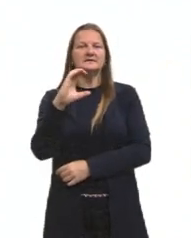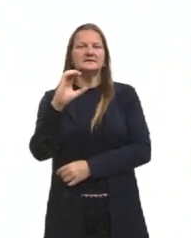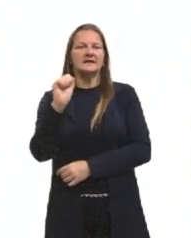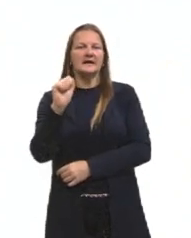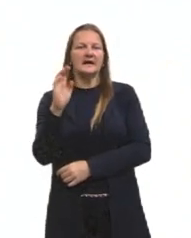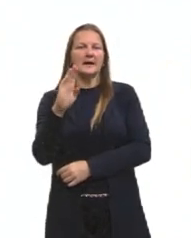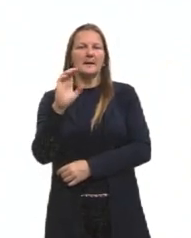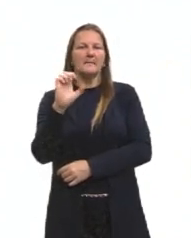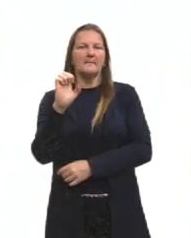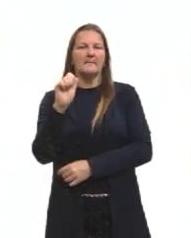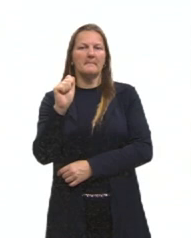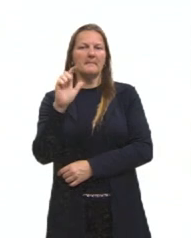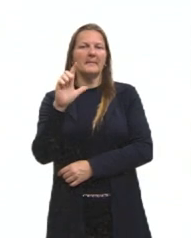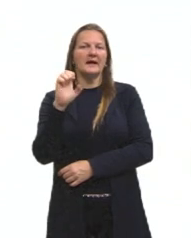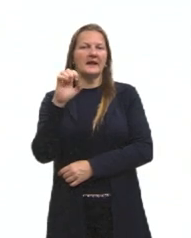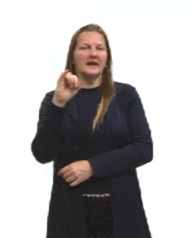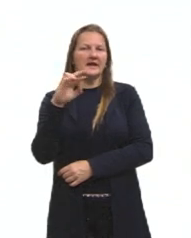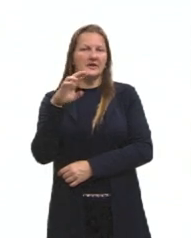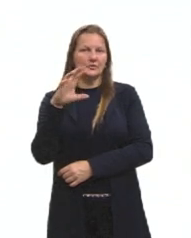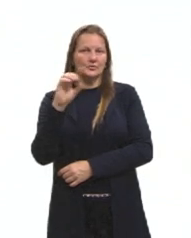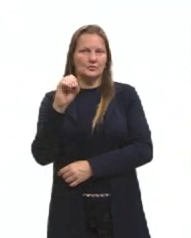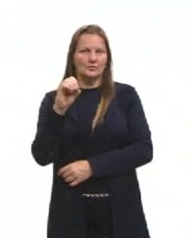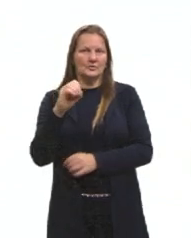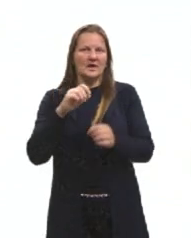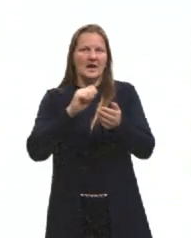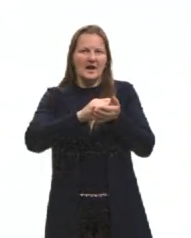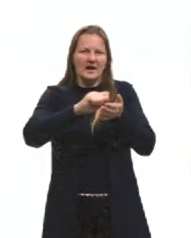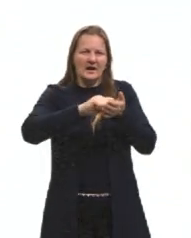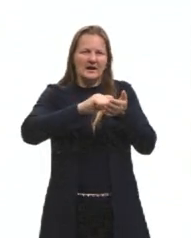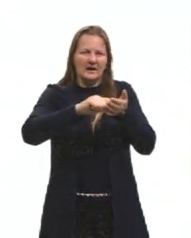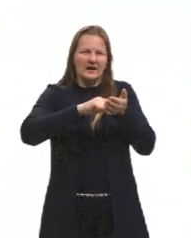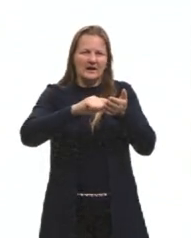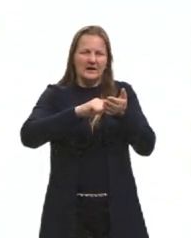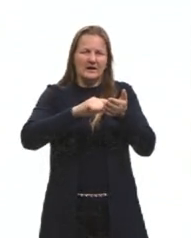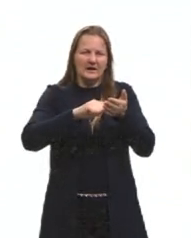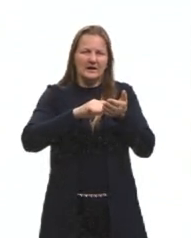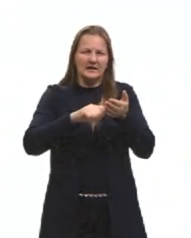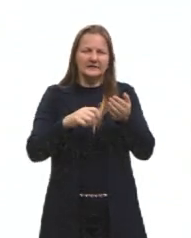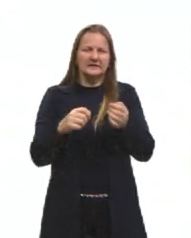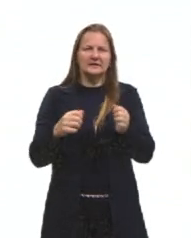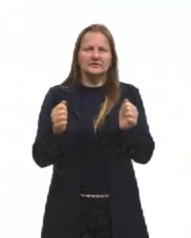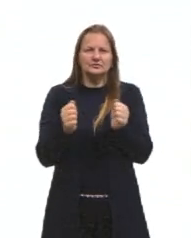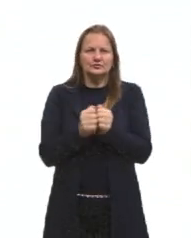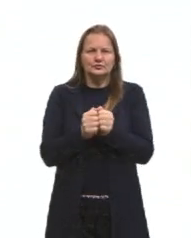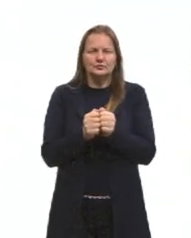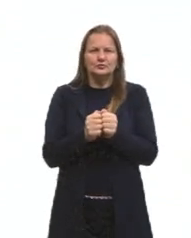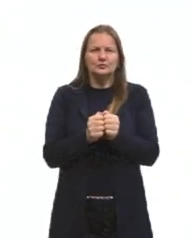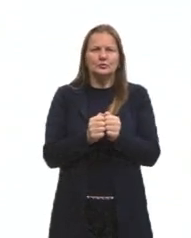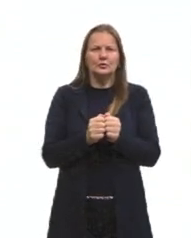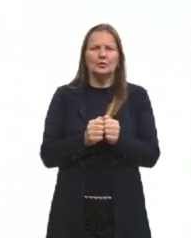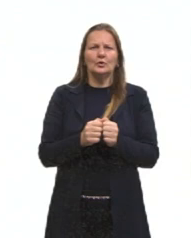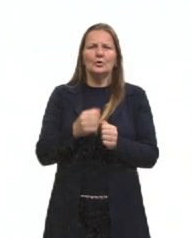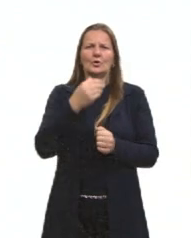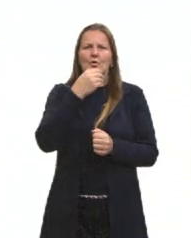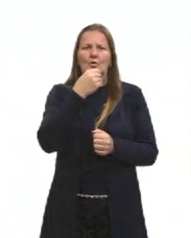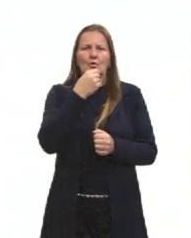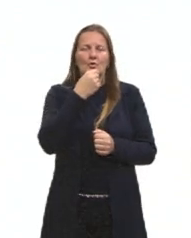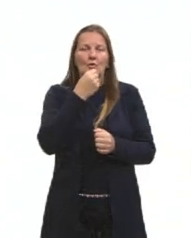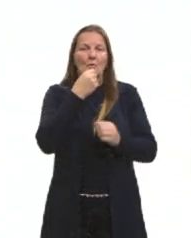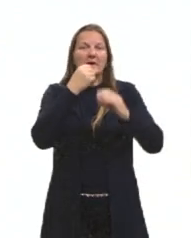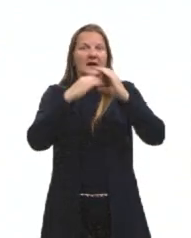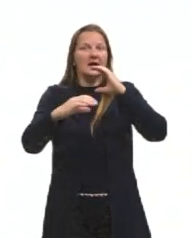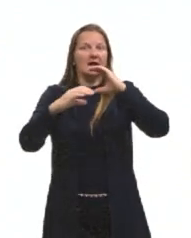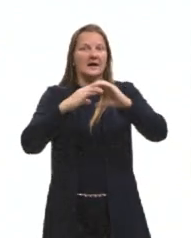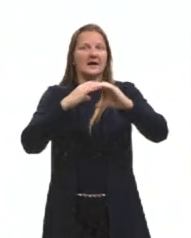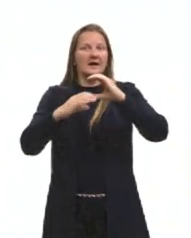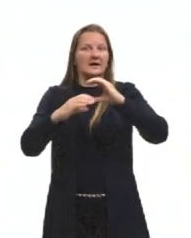música com o Martinho, não, não foi o Martinho da Vila, agora não me lembro o nome do cantor, mas daqui